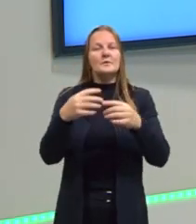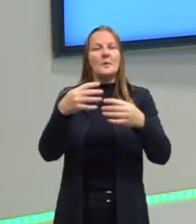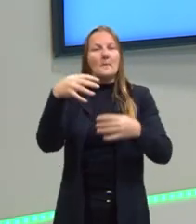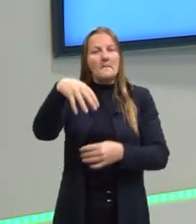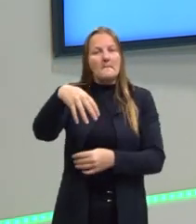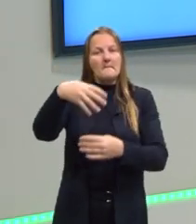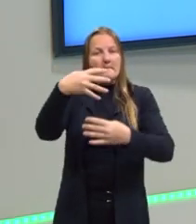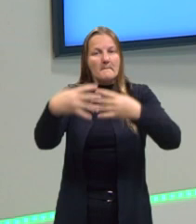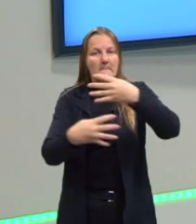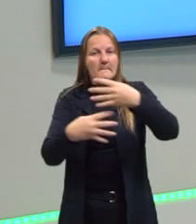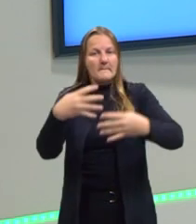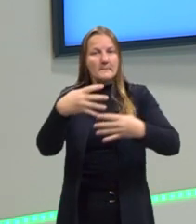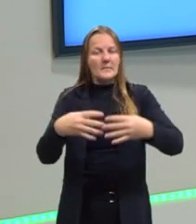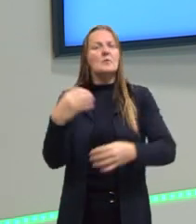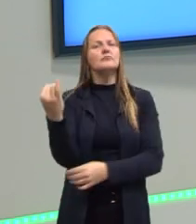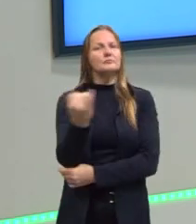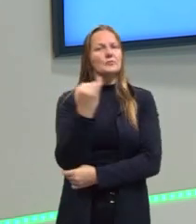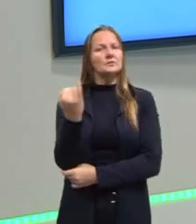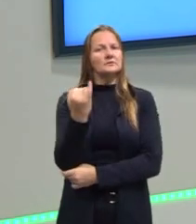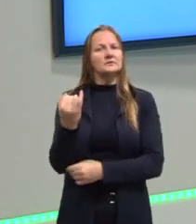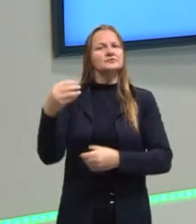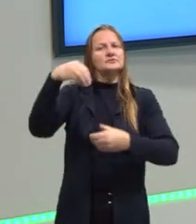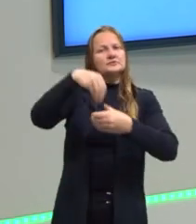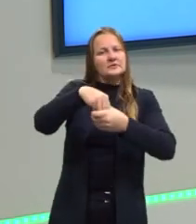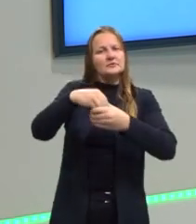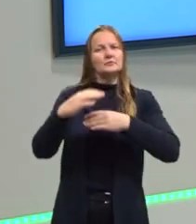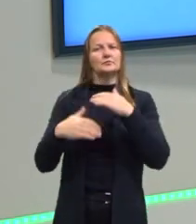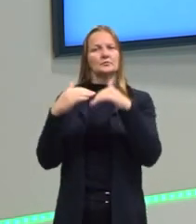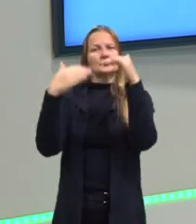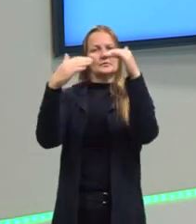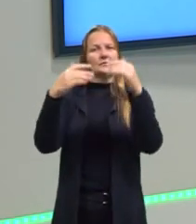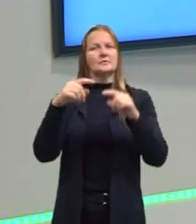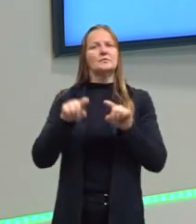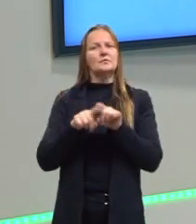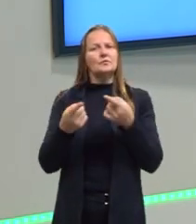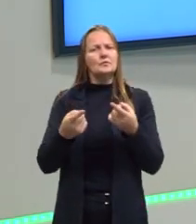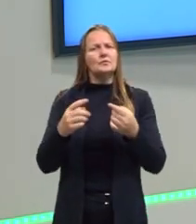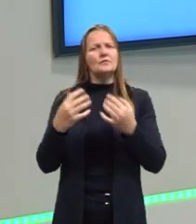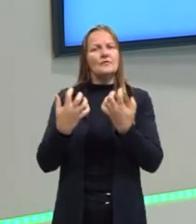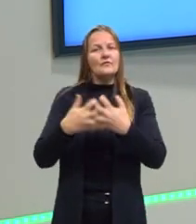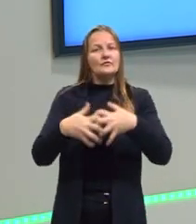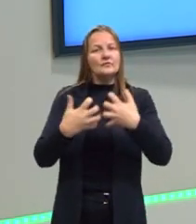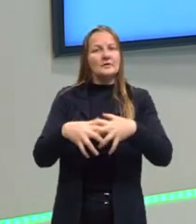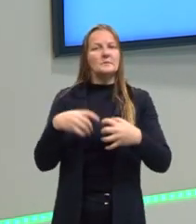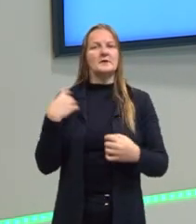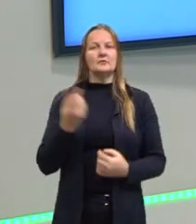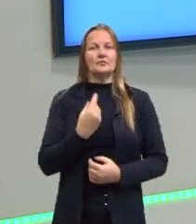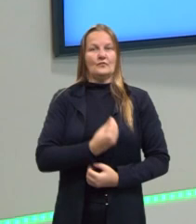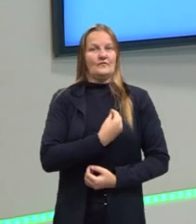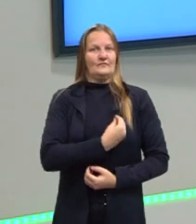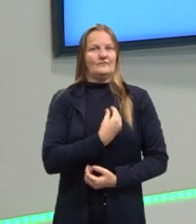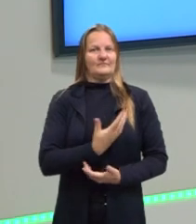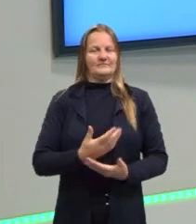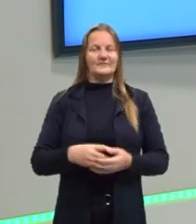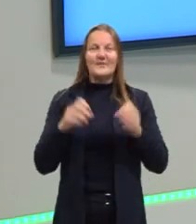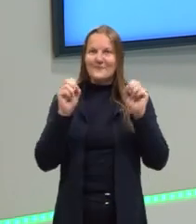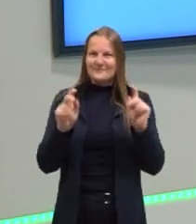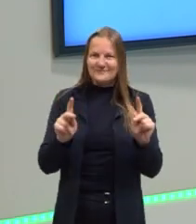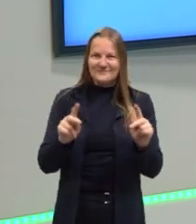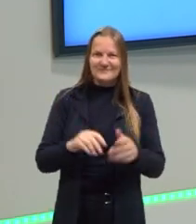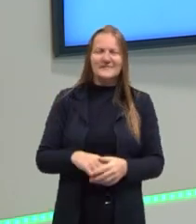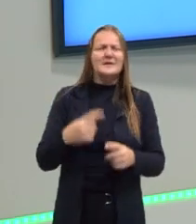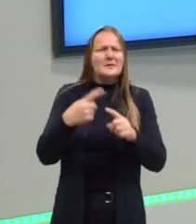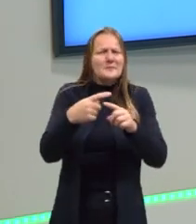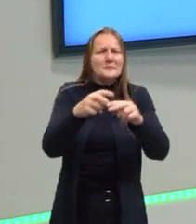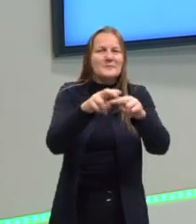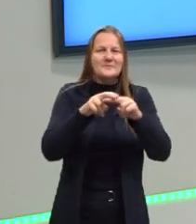são importantíssimas nos processos de metabolismo, nos processos da vida. Certo? Por causa da